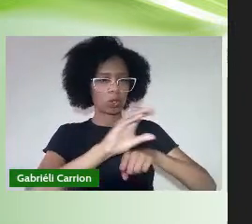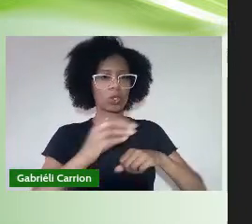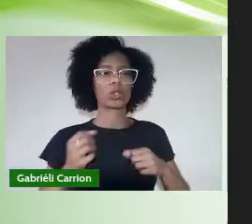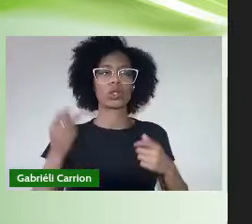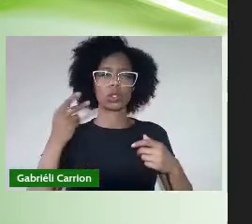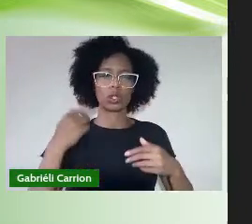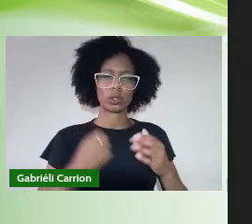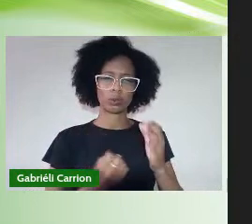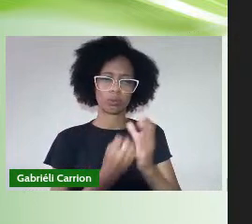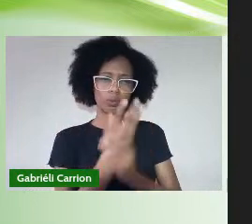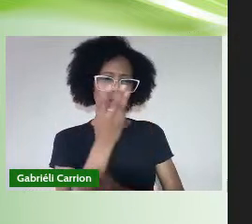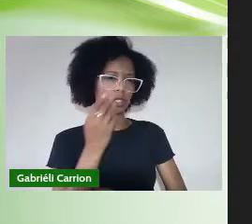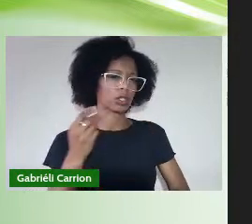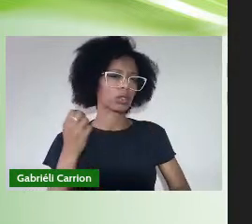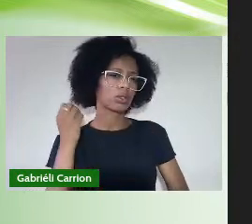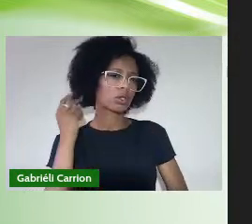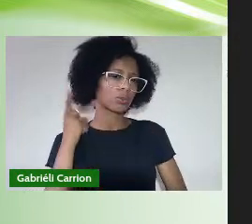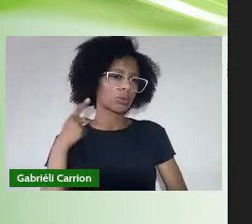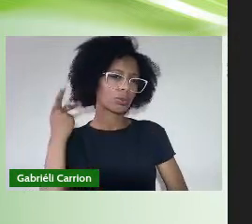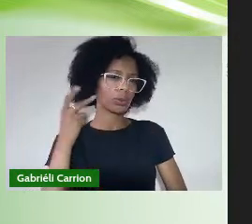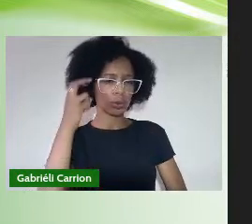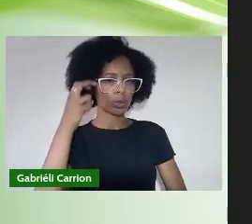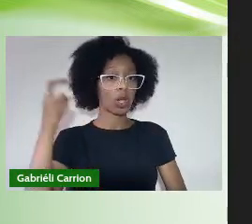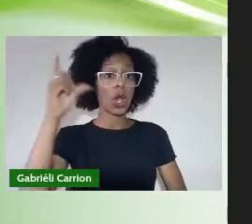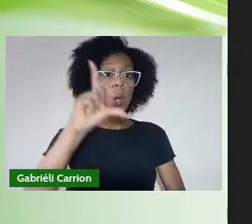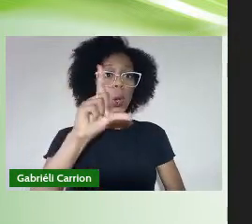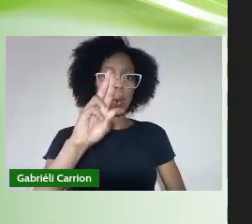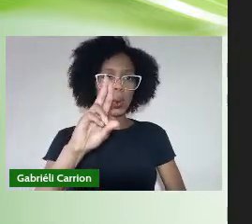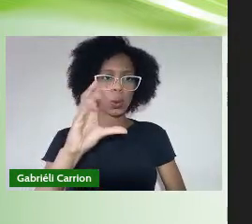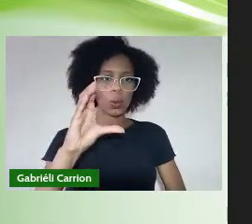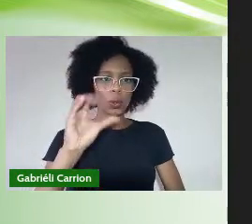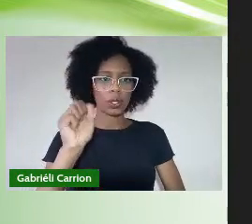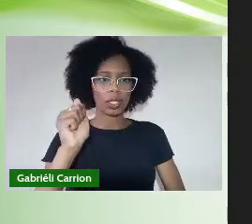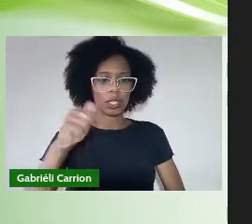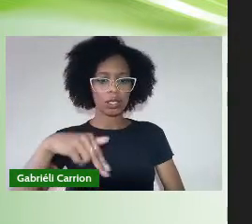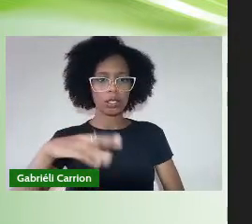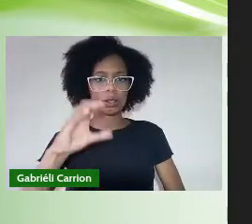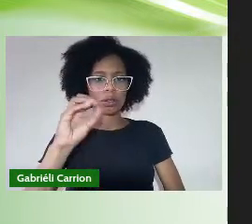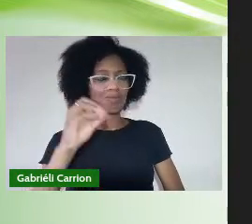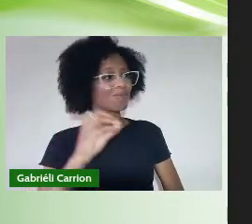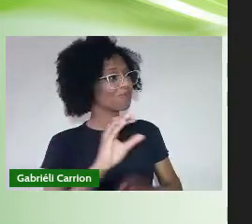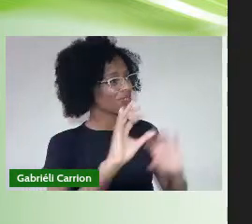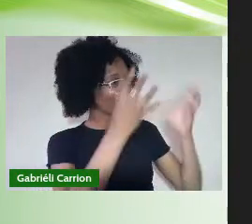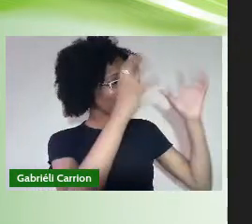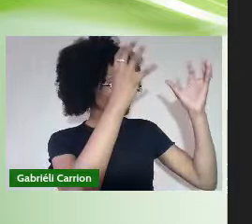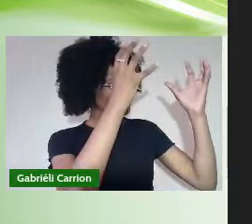cultural Luciano Aparecido Marques Parabéns Luciano